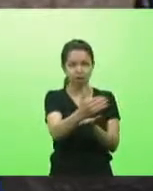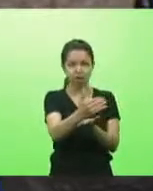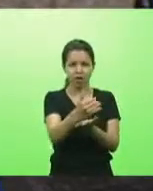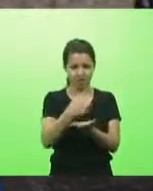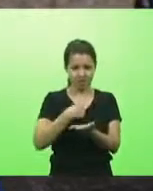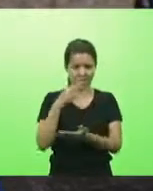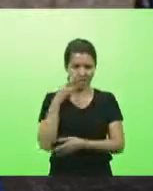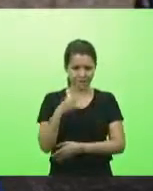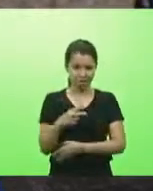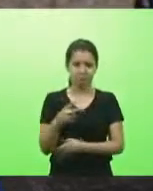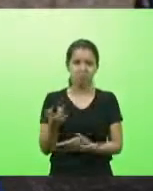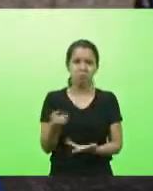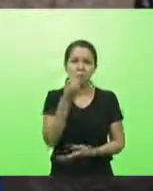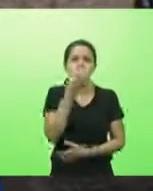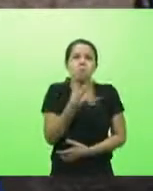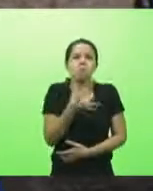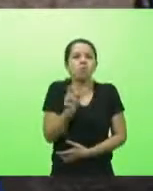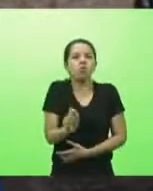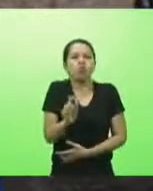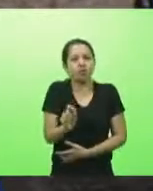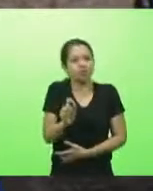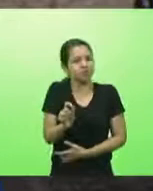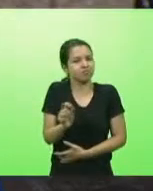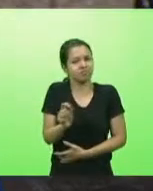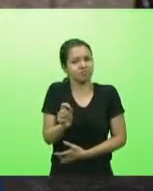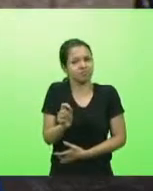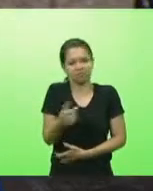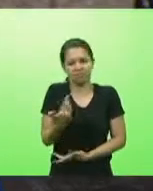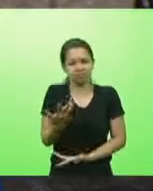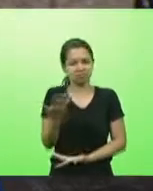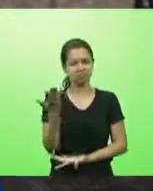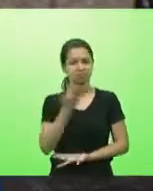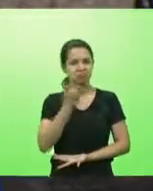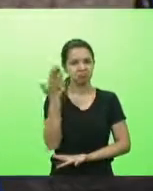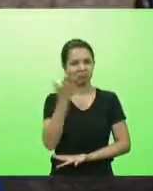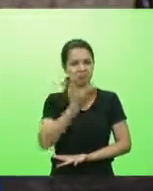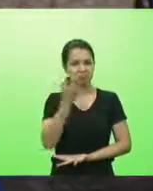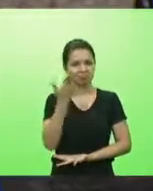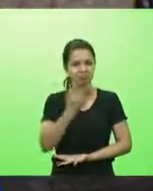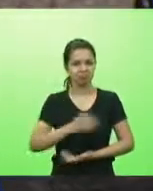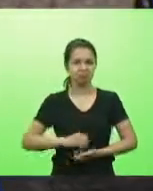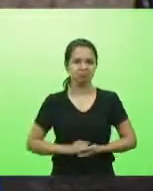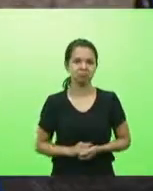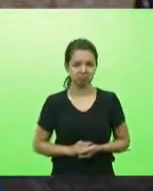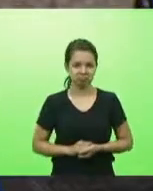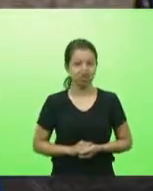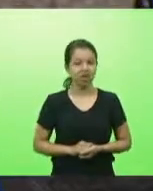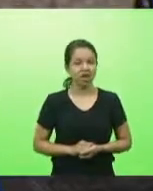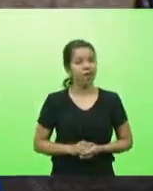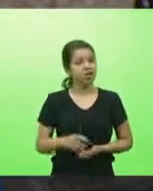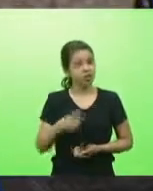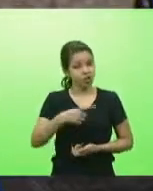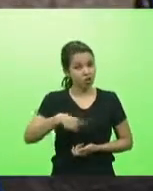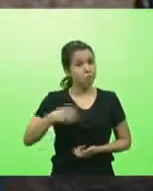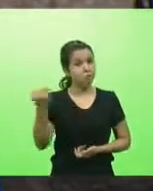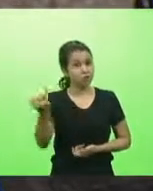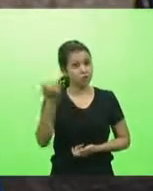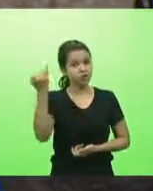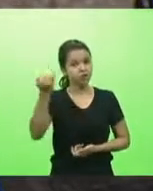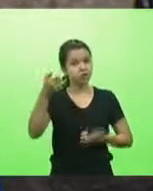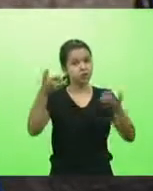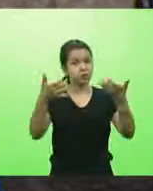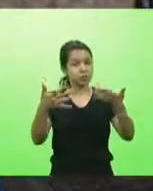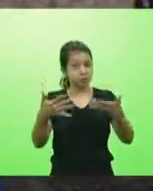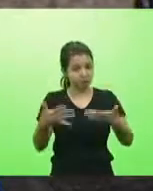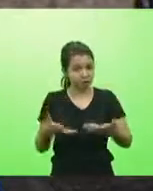nisso sinceramente eu não estou vendo vantagem neste pacto espoliador e é importante que se diga que obviamente isso